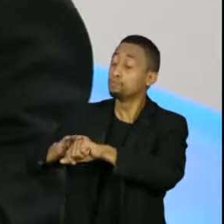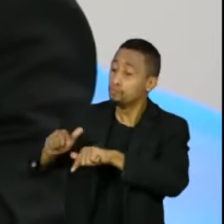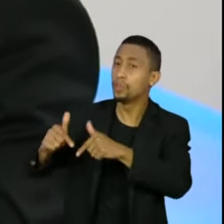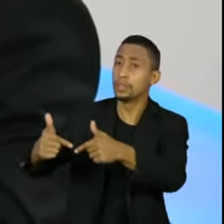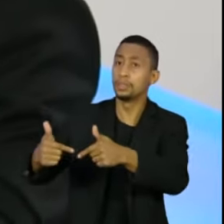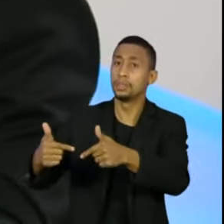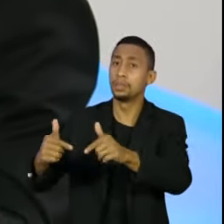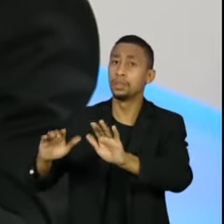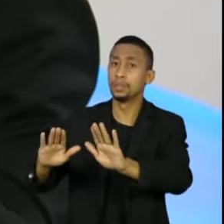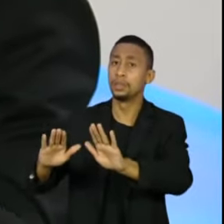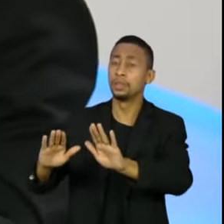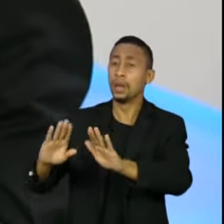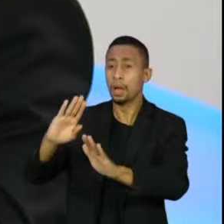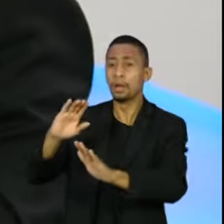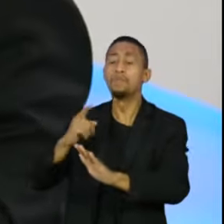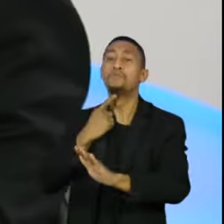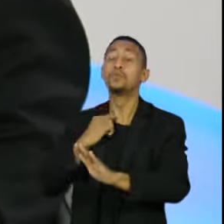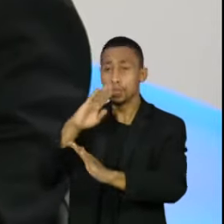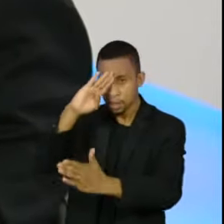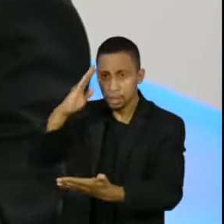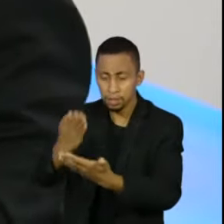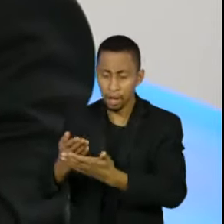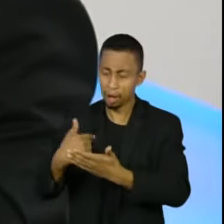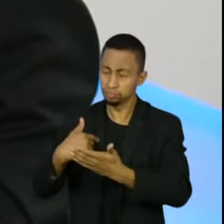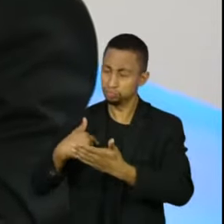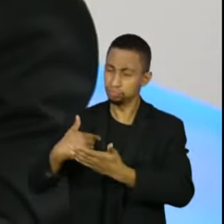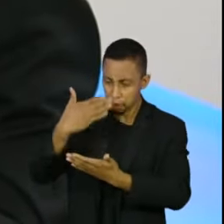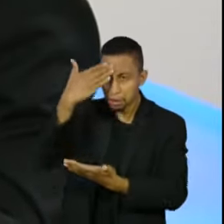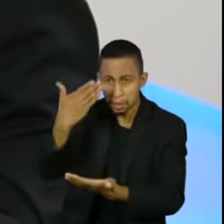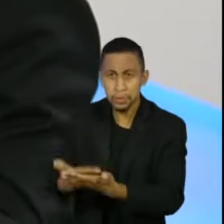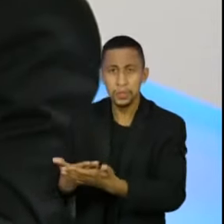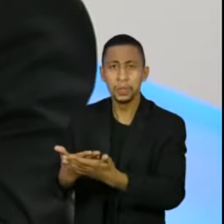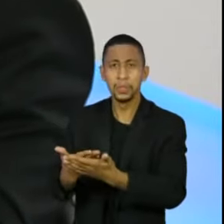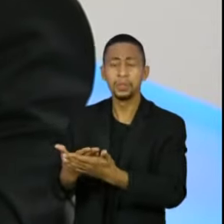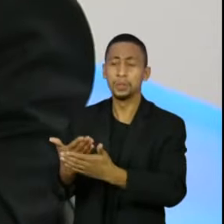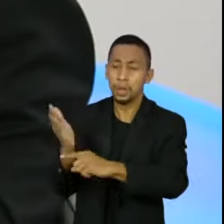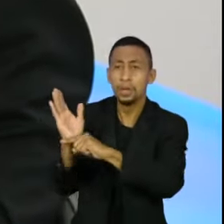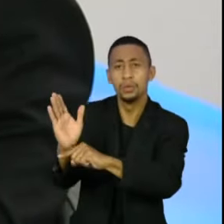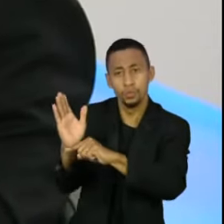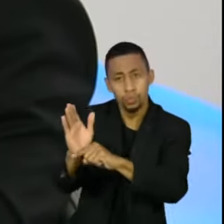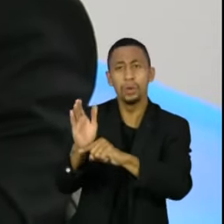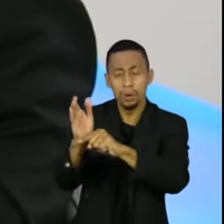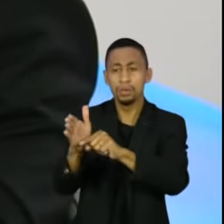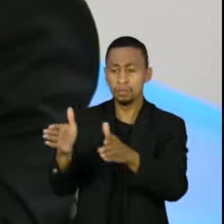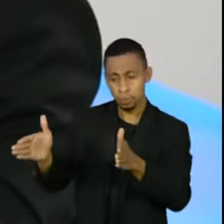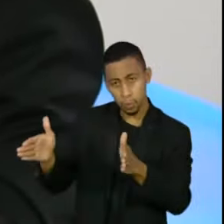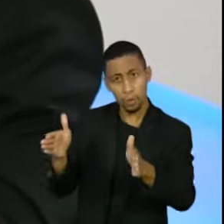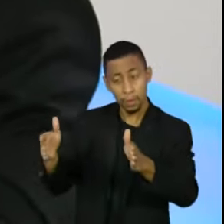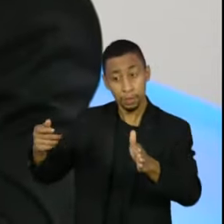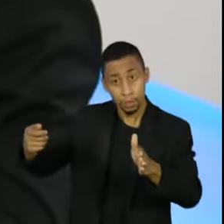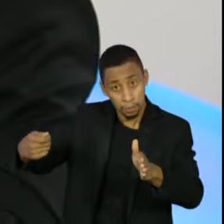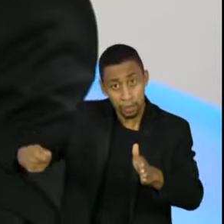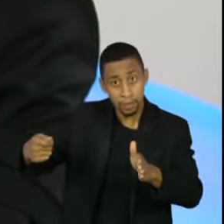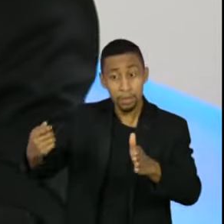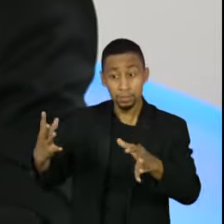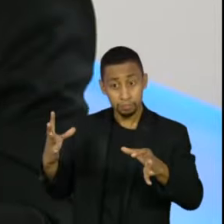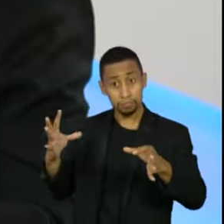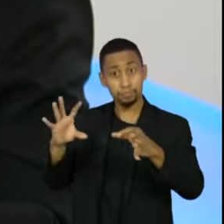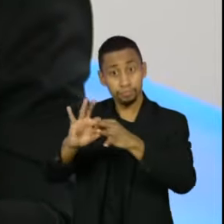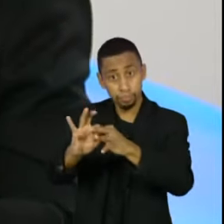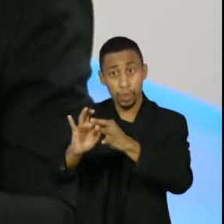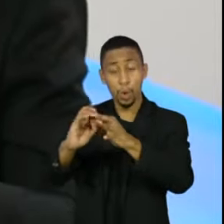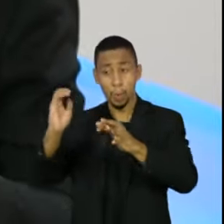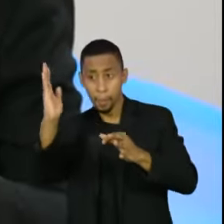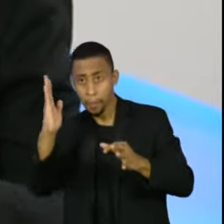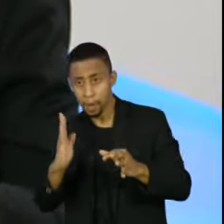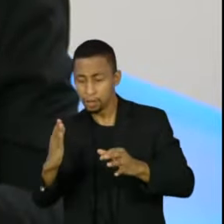disposição de acreditar. Então, eu tenho essa disposição de confiar, de acreditar e de colaborar no momento que nós precisamos ter união no Brasil e